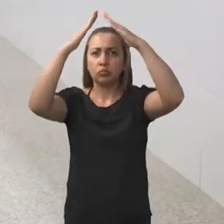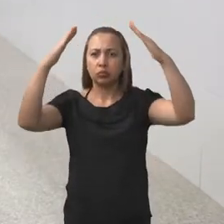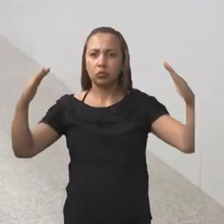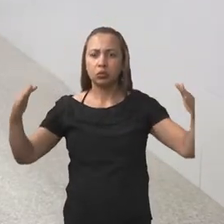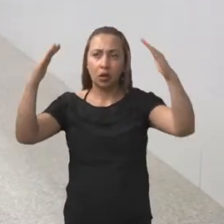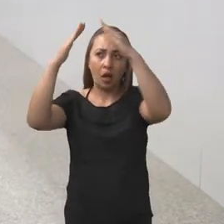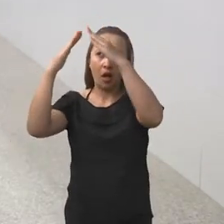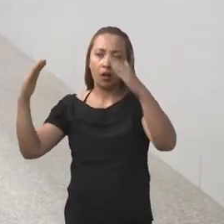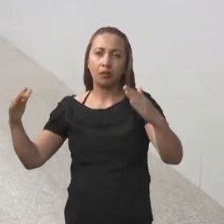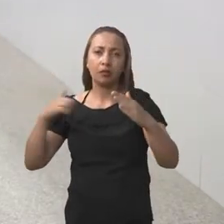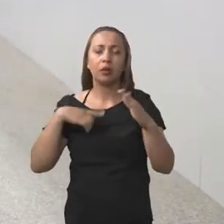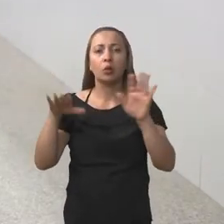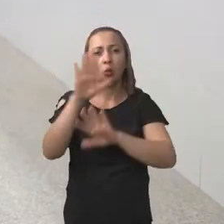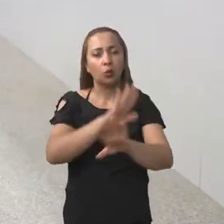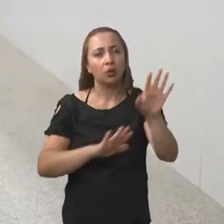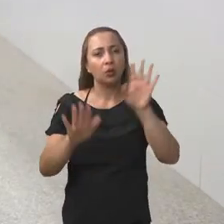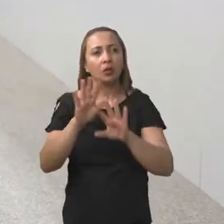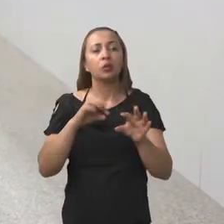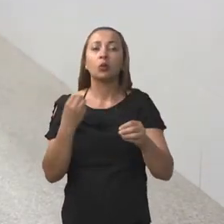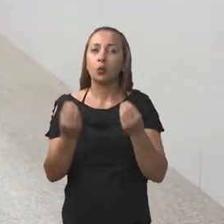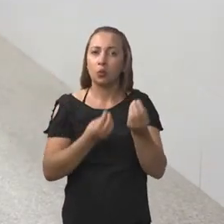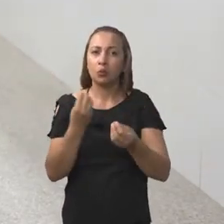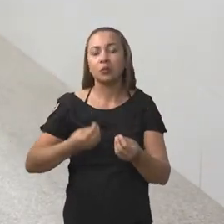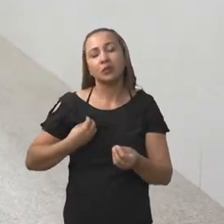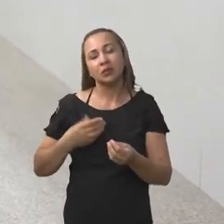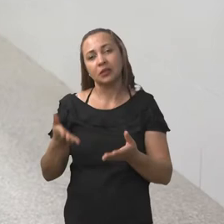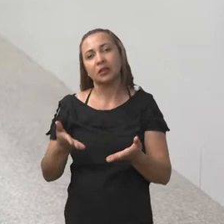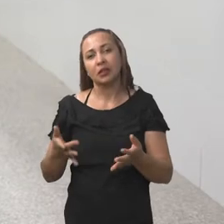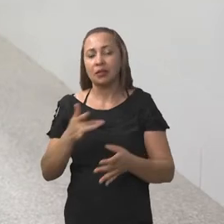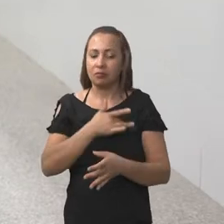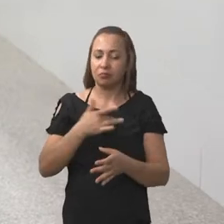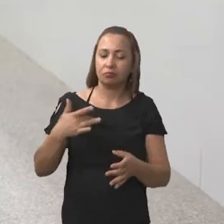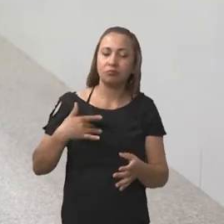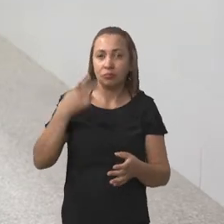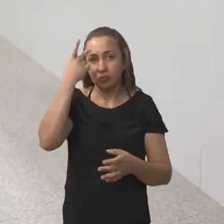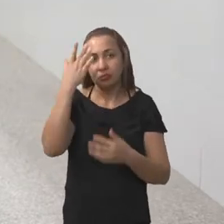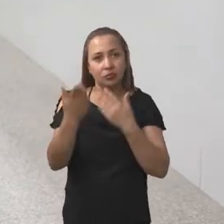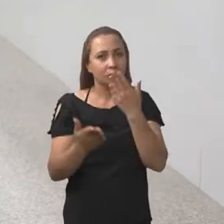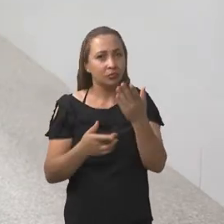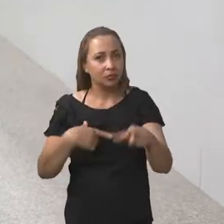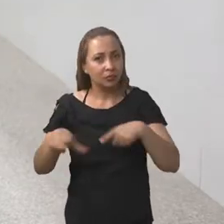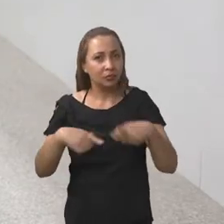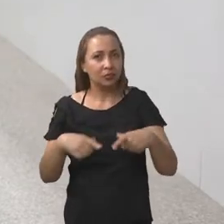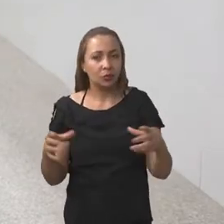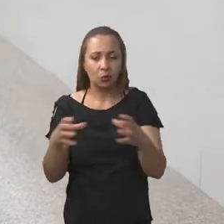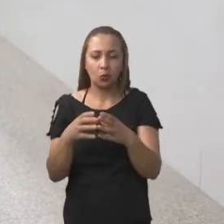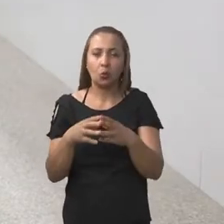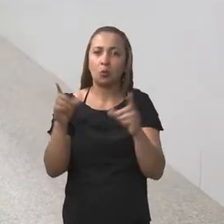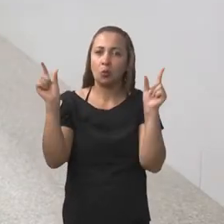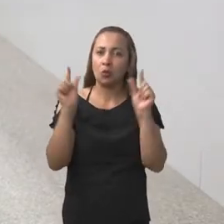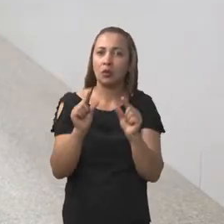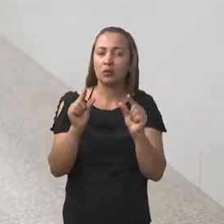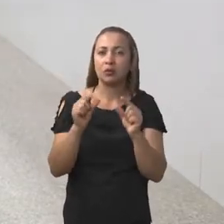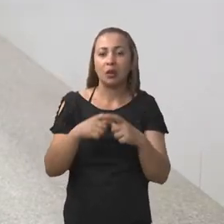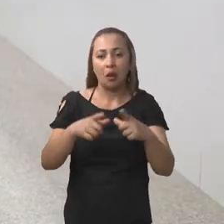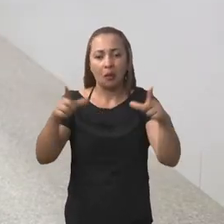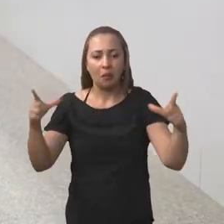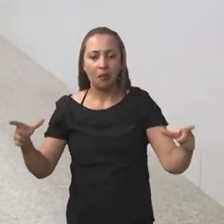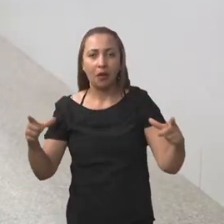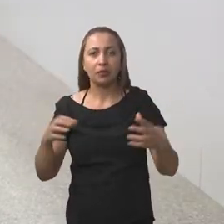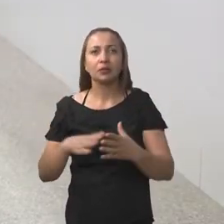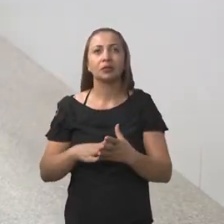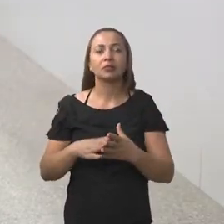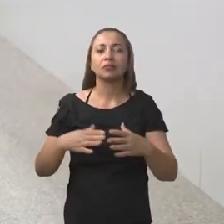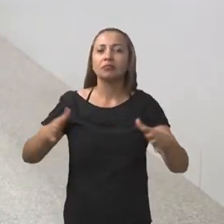tomando todos os cuidados, como a gente está tendo aqui, em questões sanitárias, de trabalhar com grupos pequenos, em ambientes grandes,